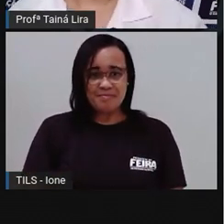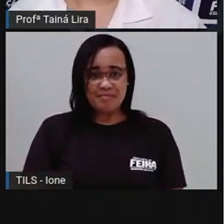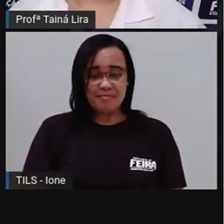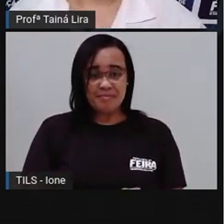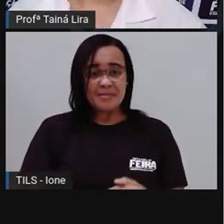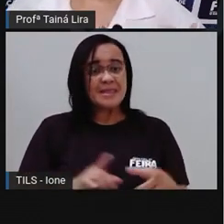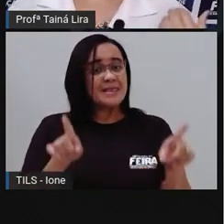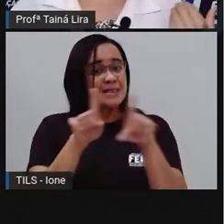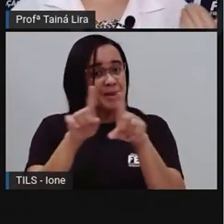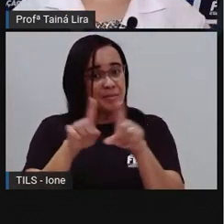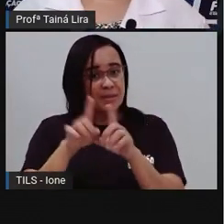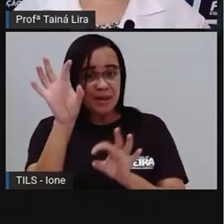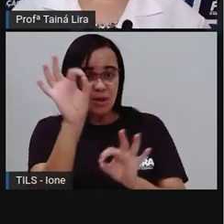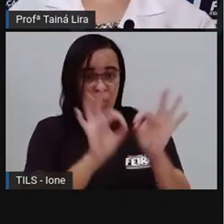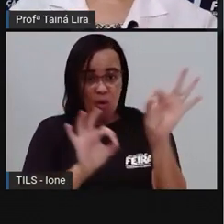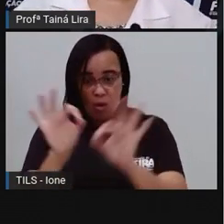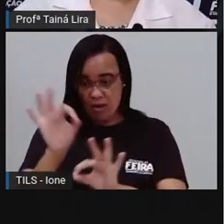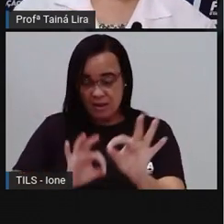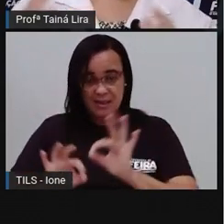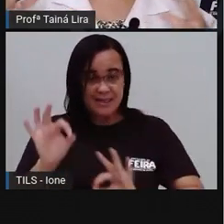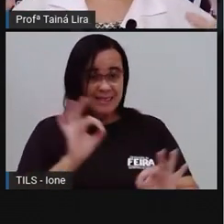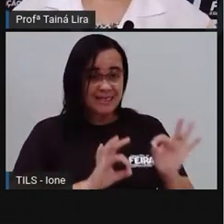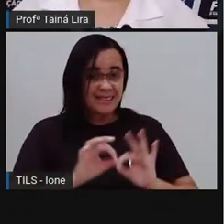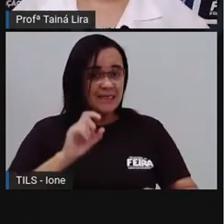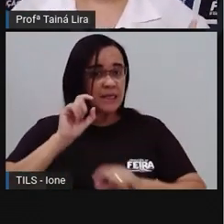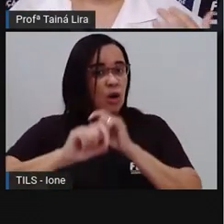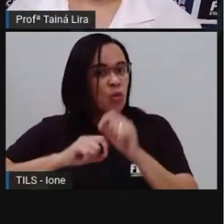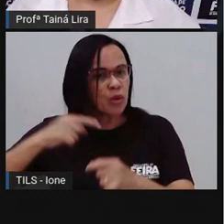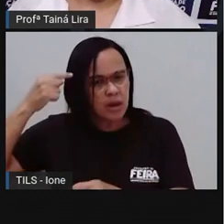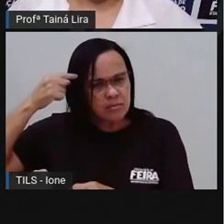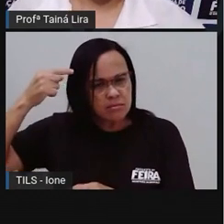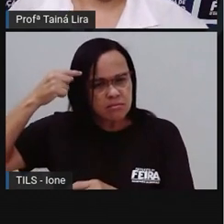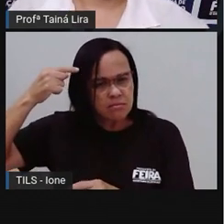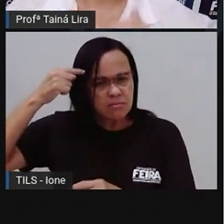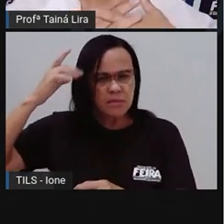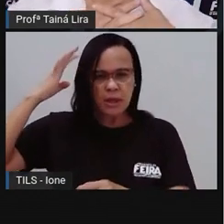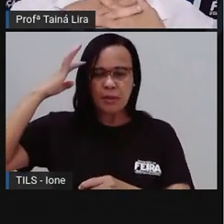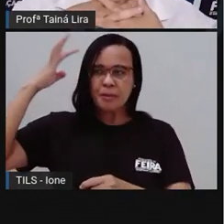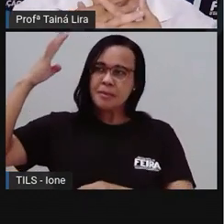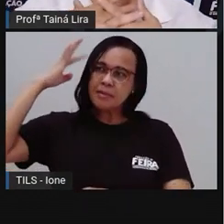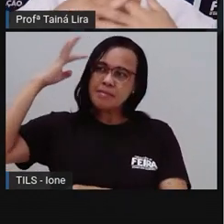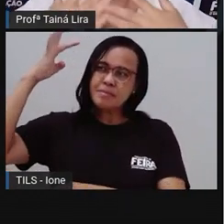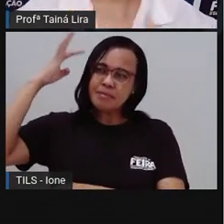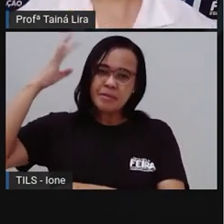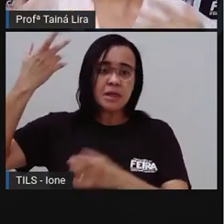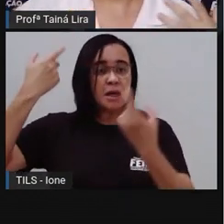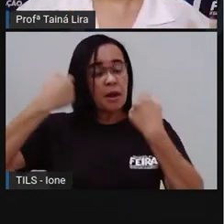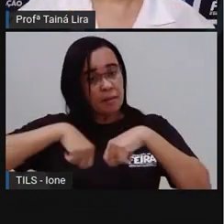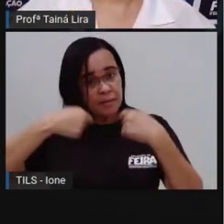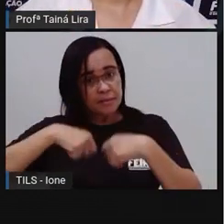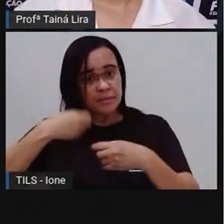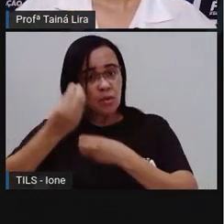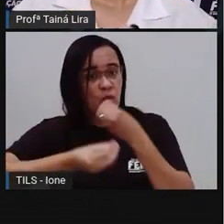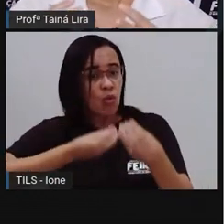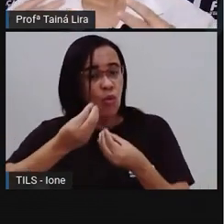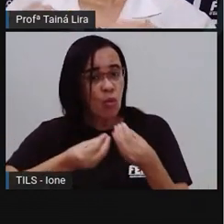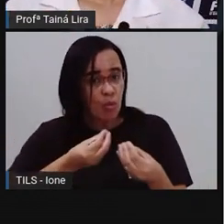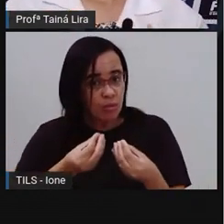Ó, organizar as ideias. Então, eu preciso ali organizar minhas ideias. Ô, pró, por quê?